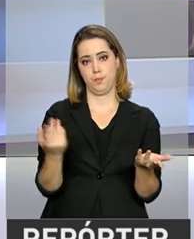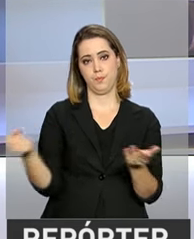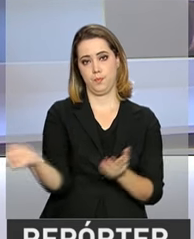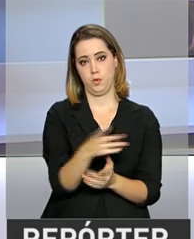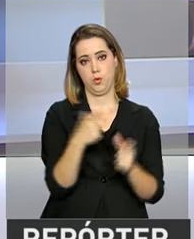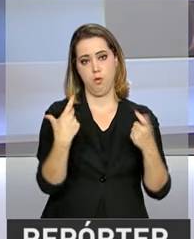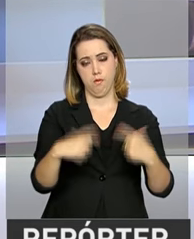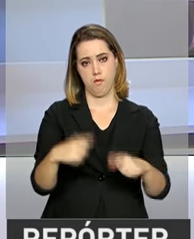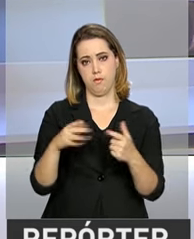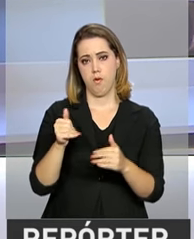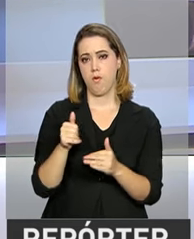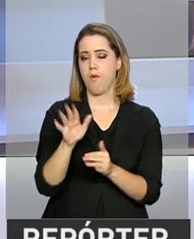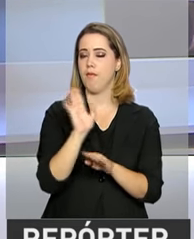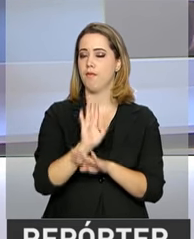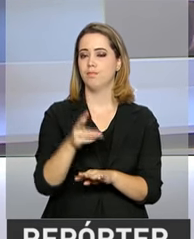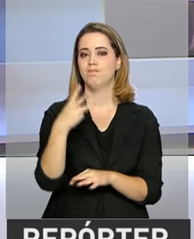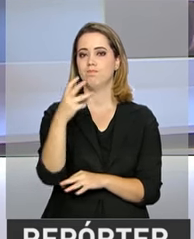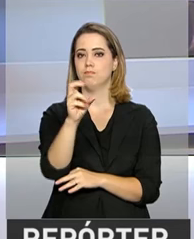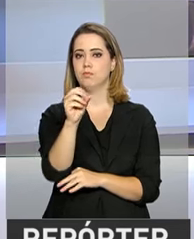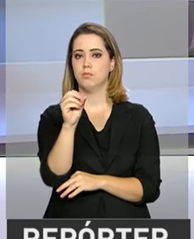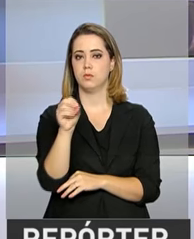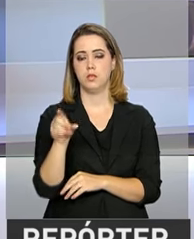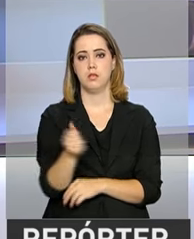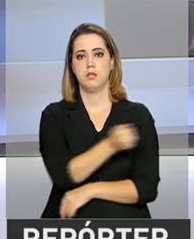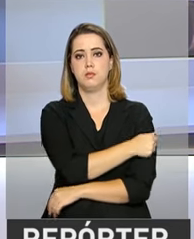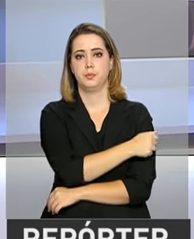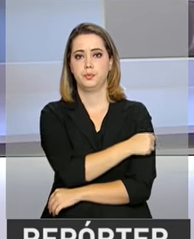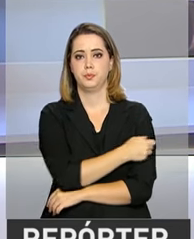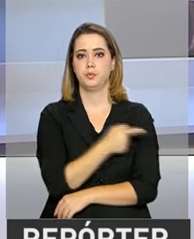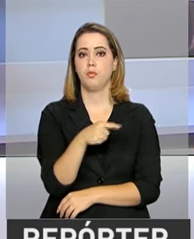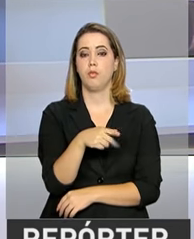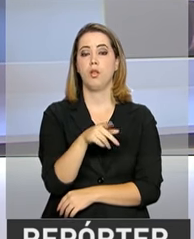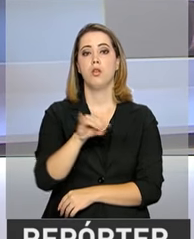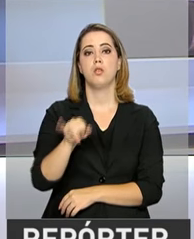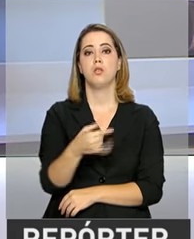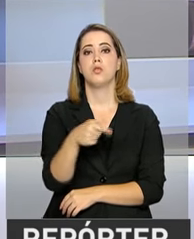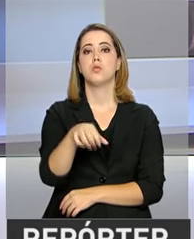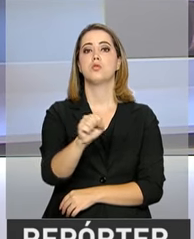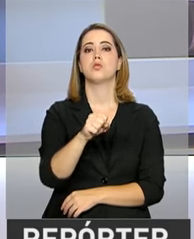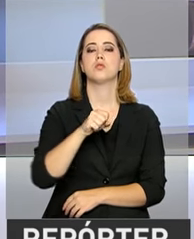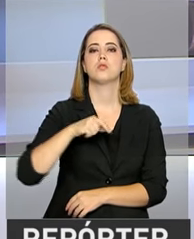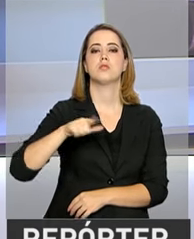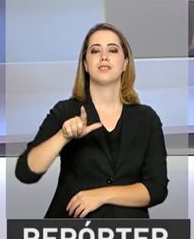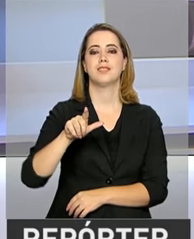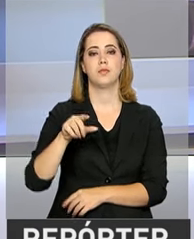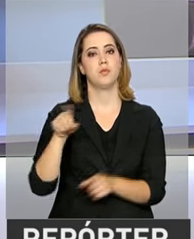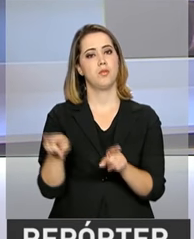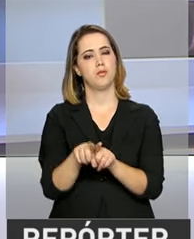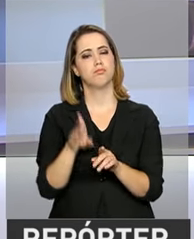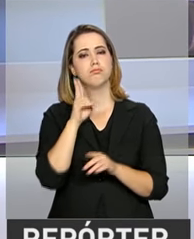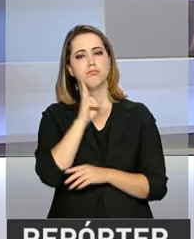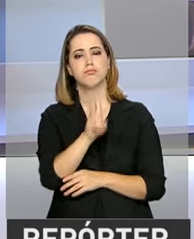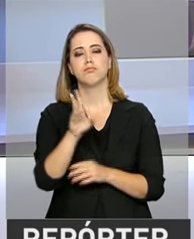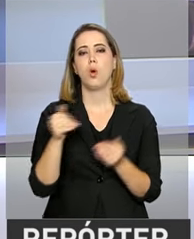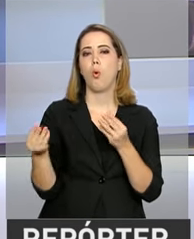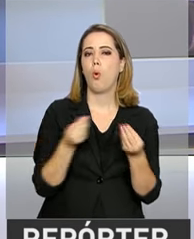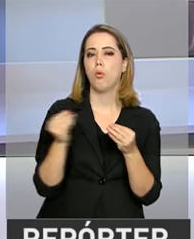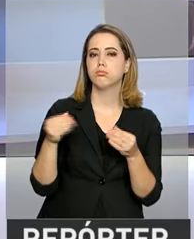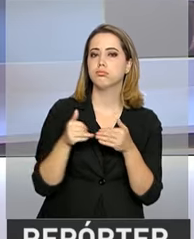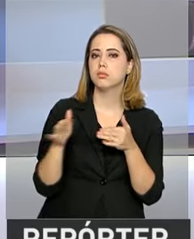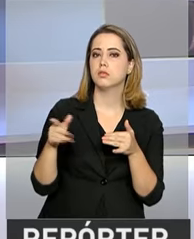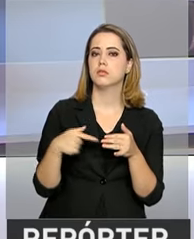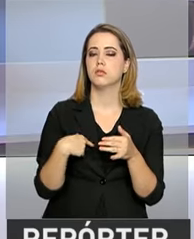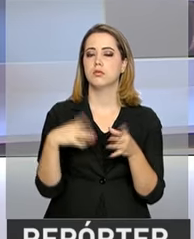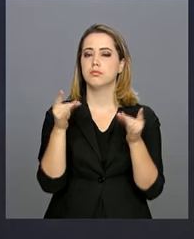vai beneficiar 350 alunos. O repórter José Luiz Filho acompanhou a inauguração e tem mais detalhes sobre esse